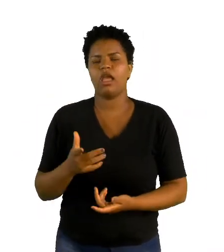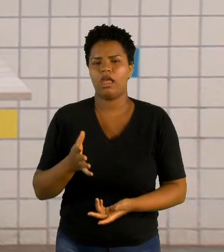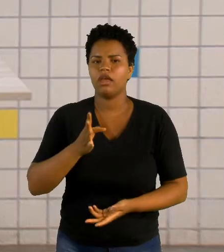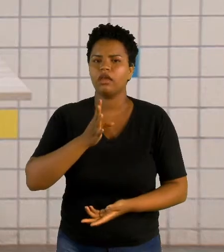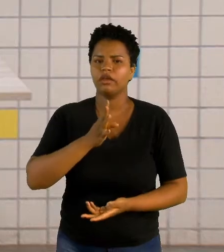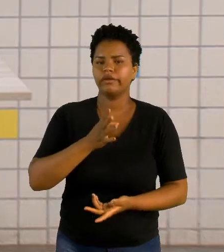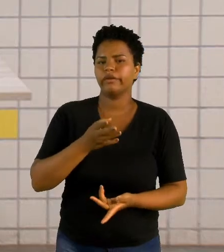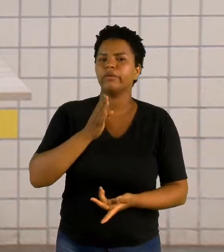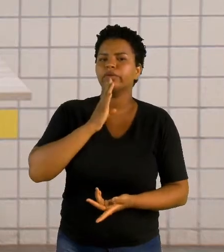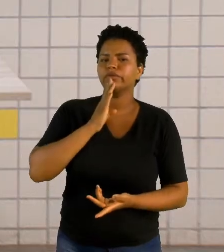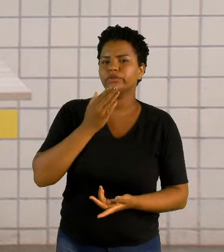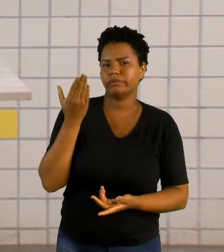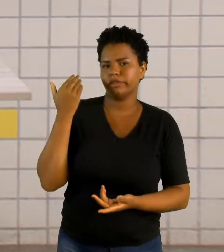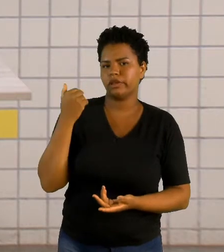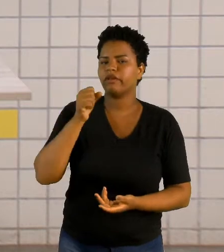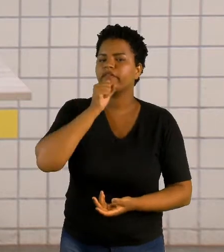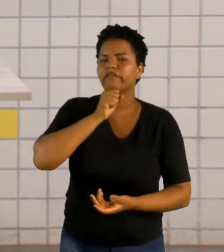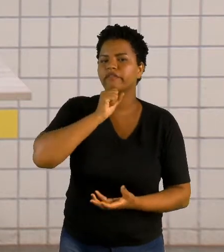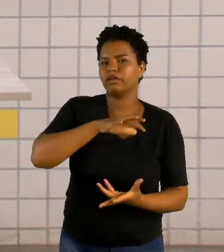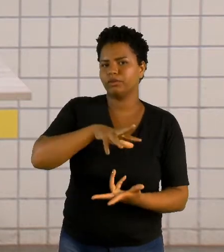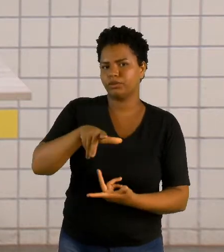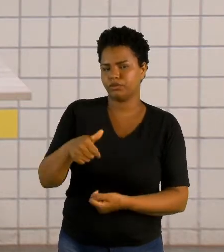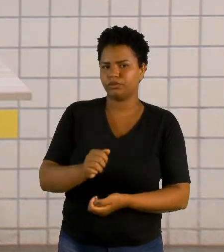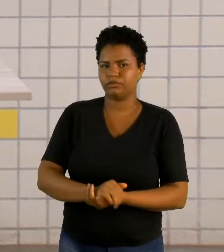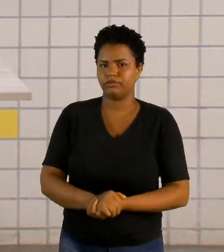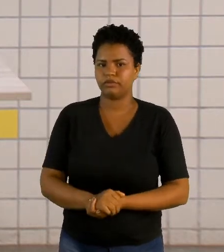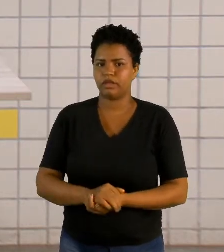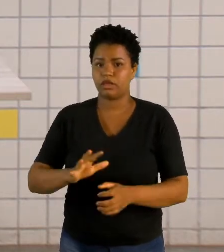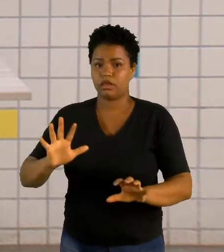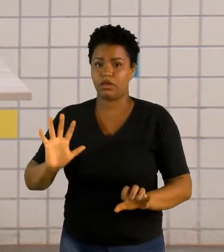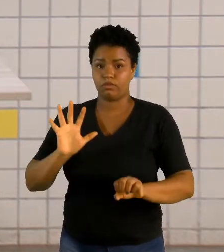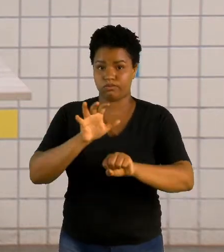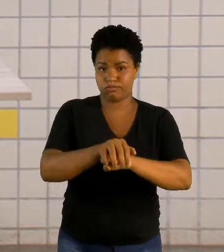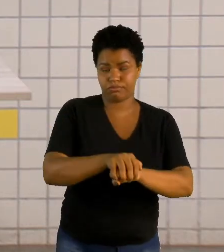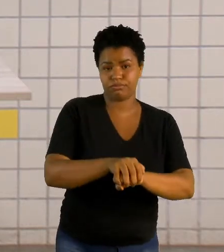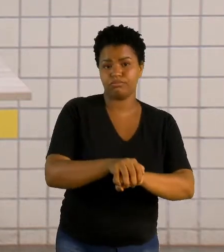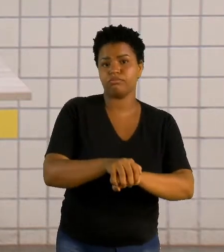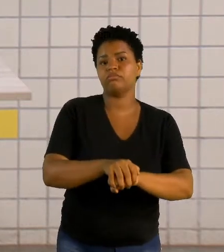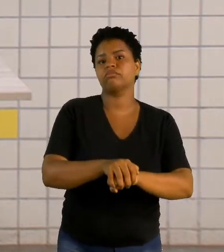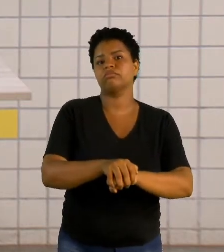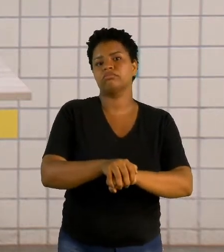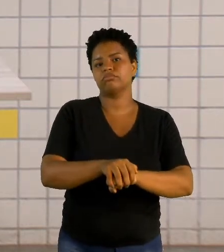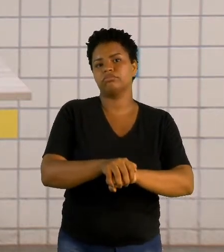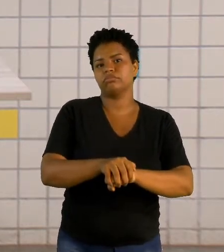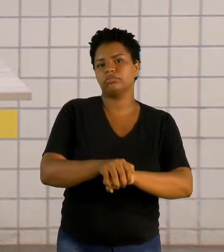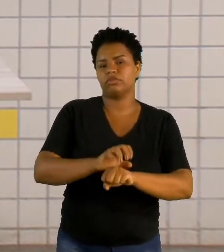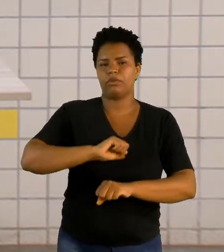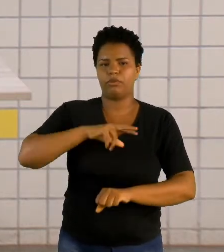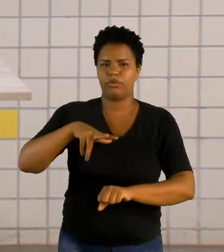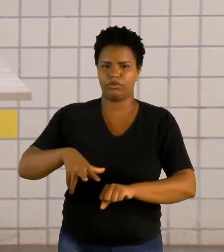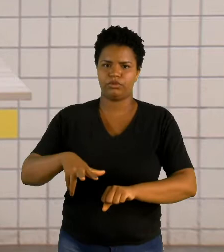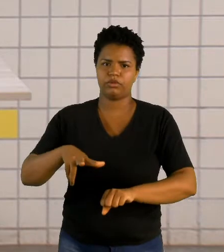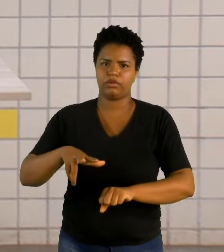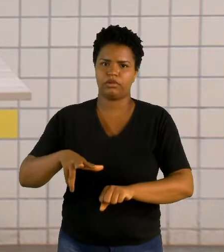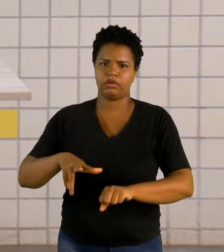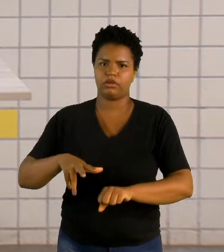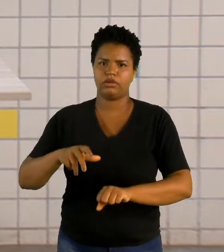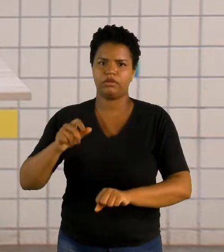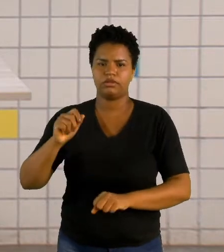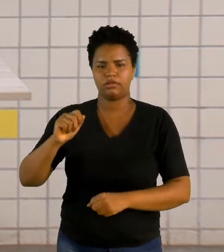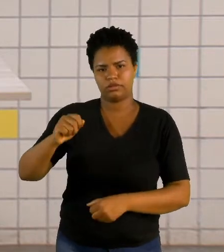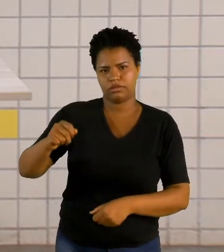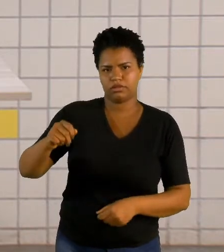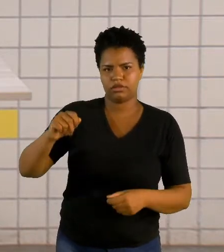nessa parte eu tenho o velho mundo. A parte que foi conquistada primeiro, que foi que os portugueses, os espanhóis,